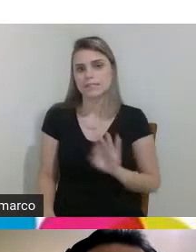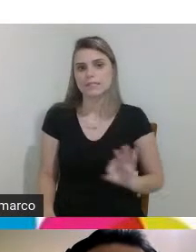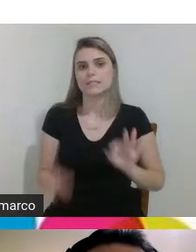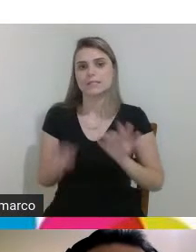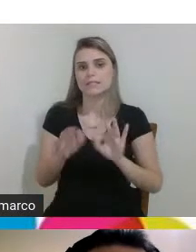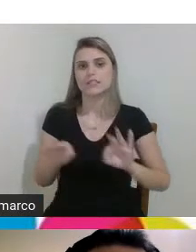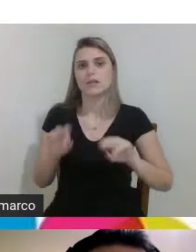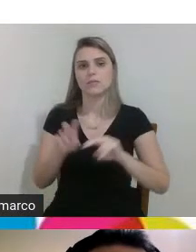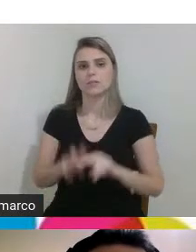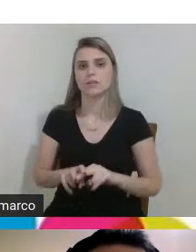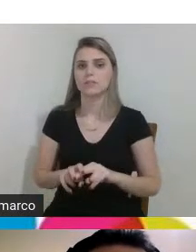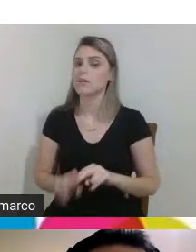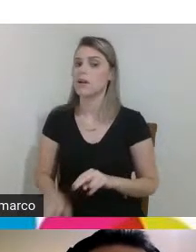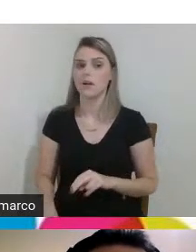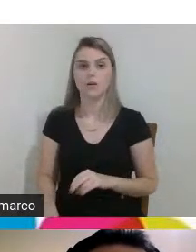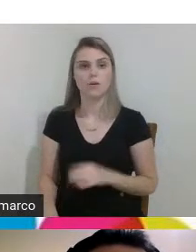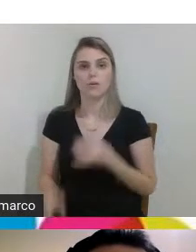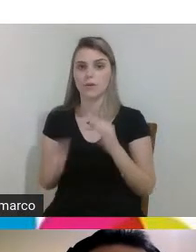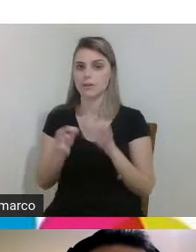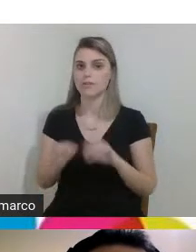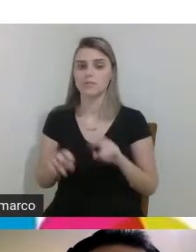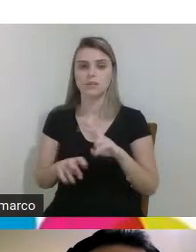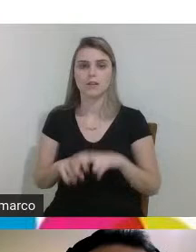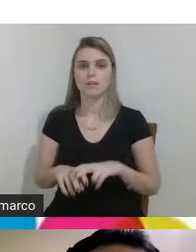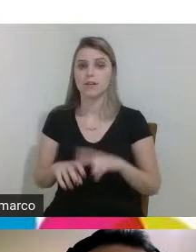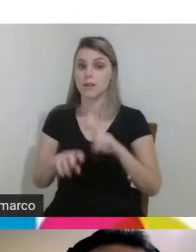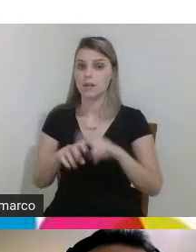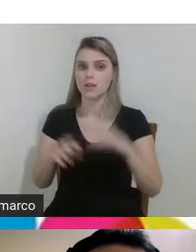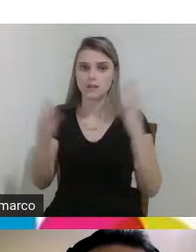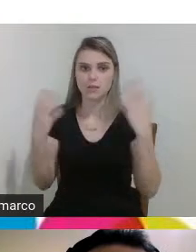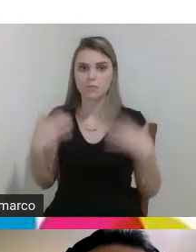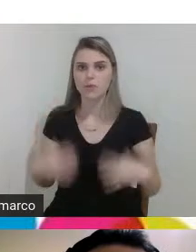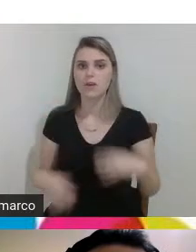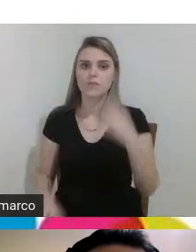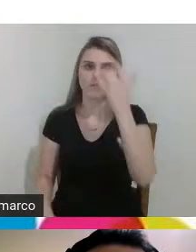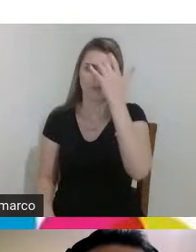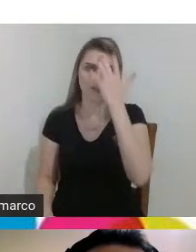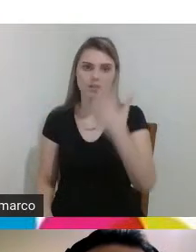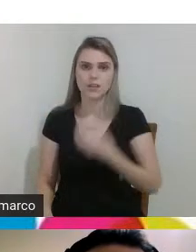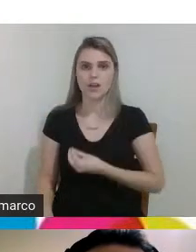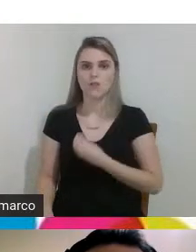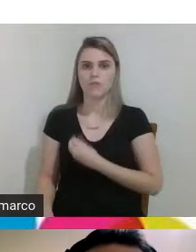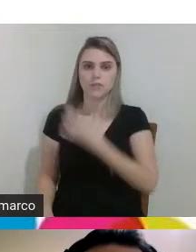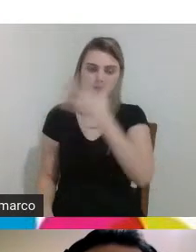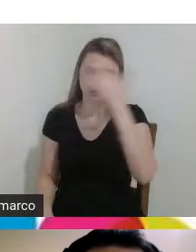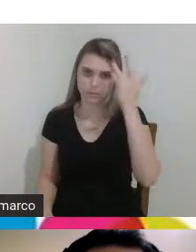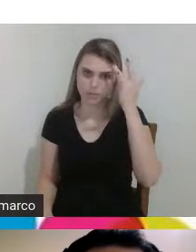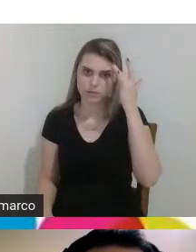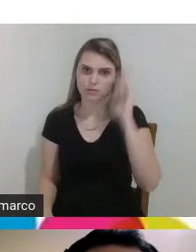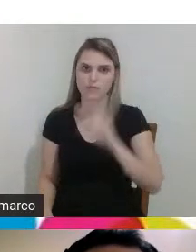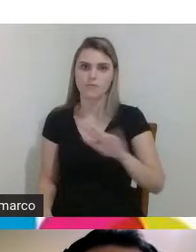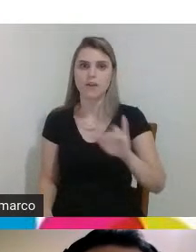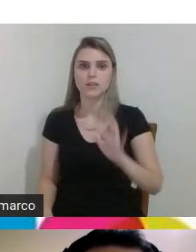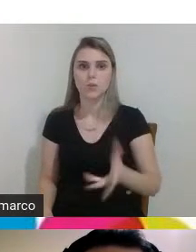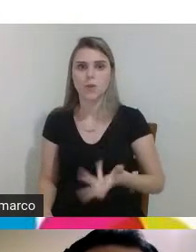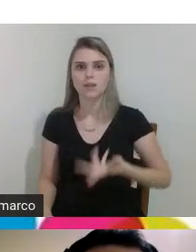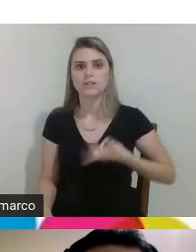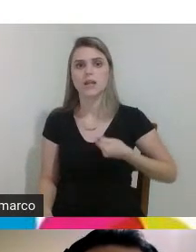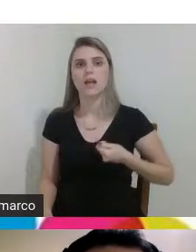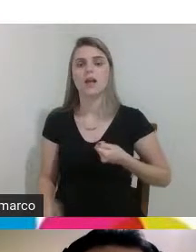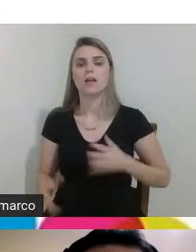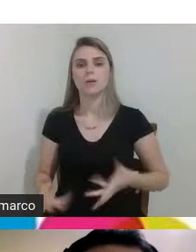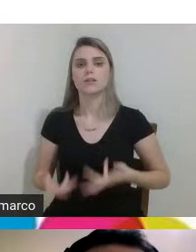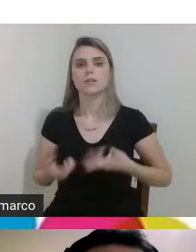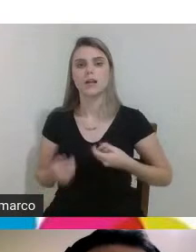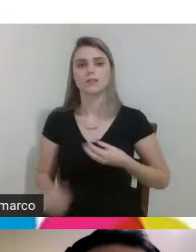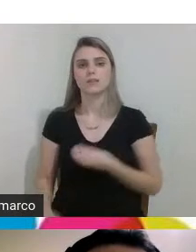simples cadeira é uma cadeira de banho que vai facilitar a vida de uma pessoa que vai facilitar que vai dar qualidade de vida né então